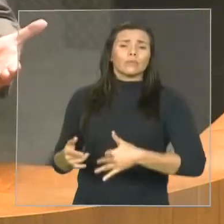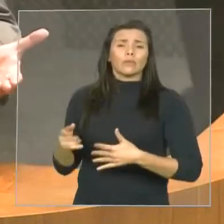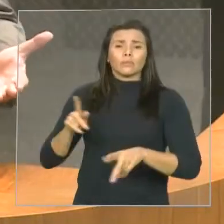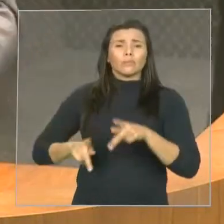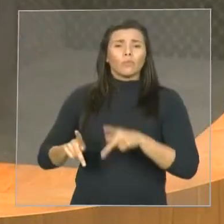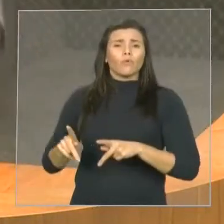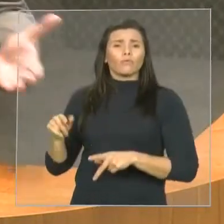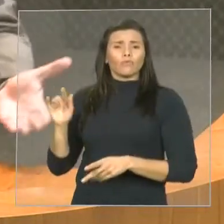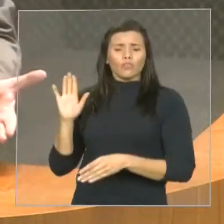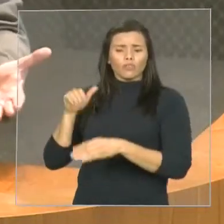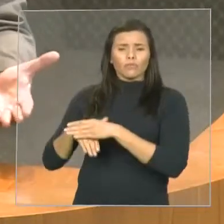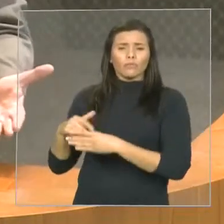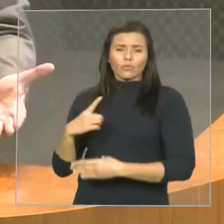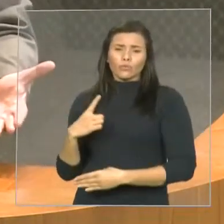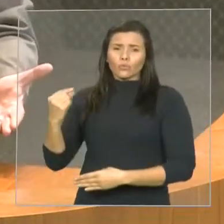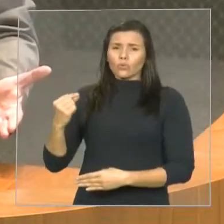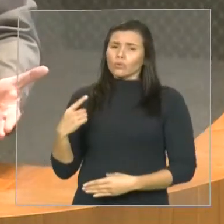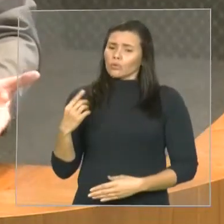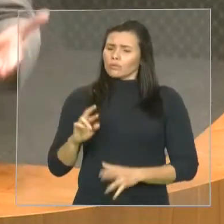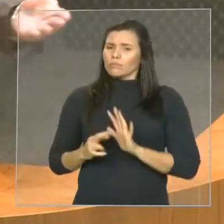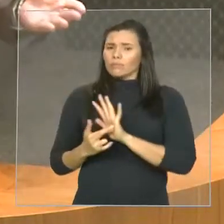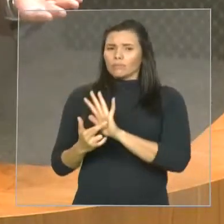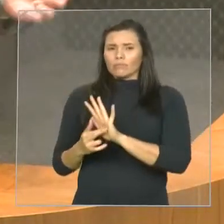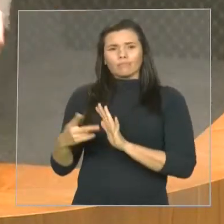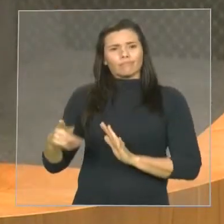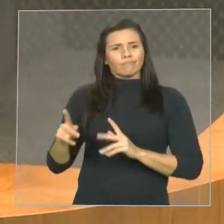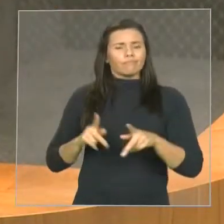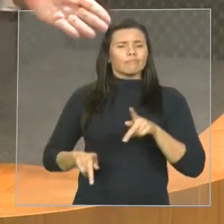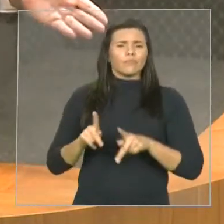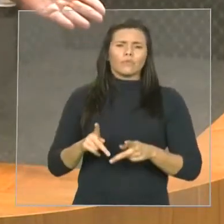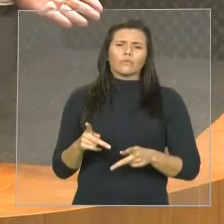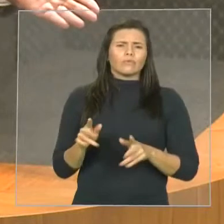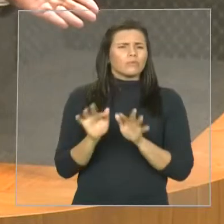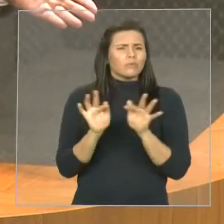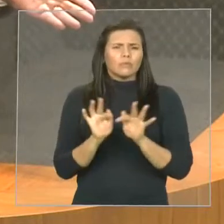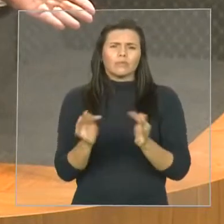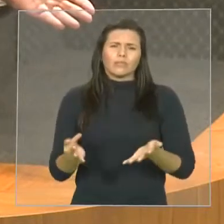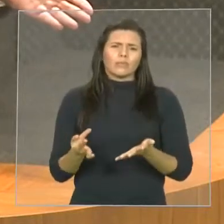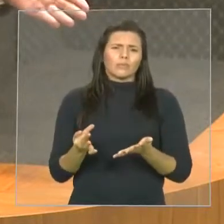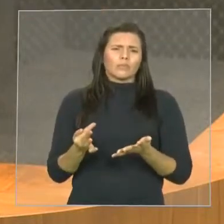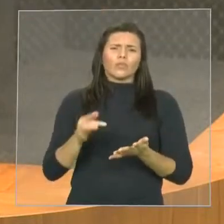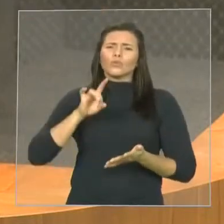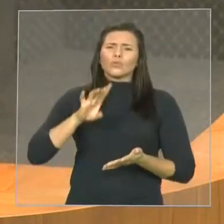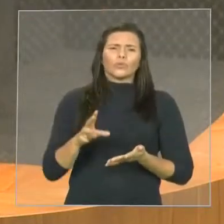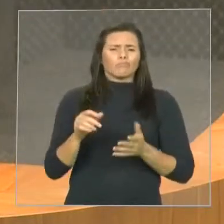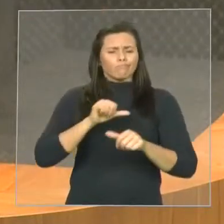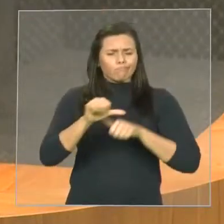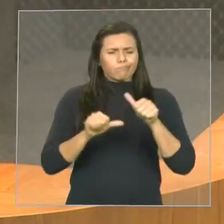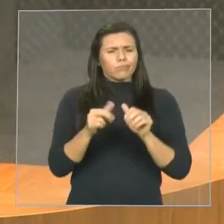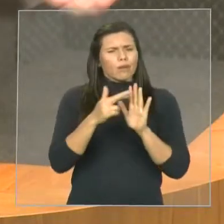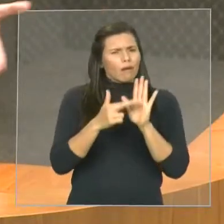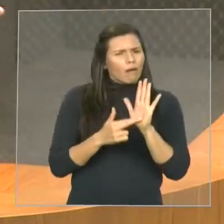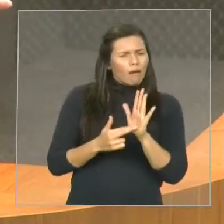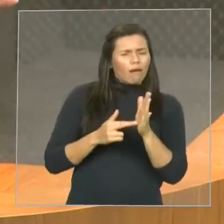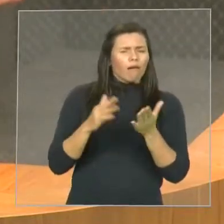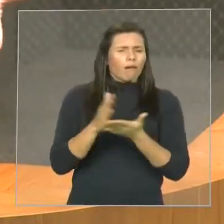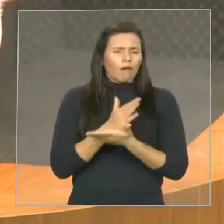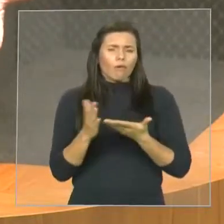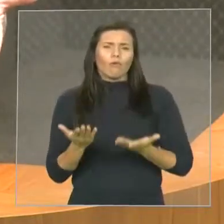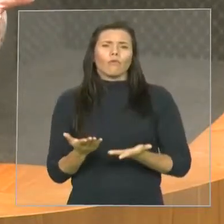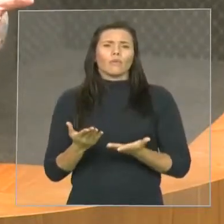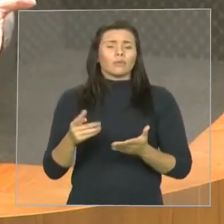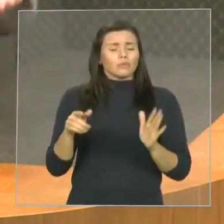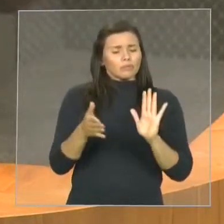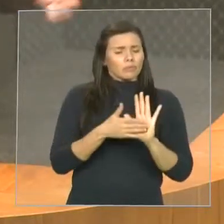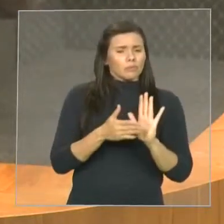que é? Era tão simples resolver a questão, era só como foi feito. A Secretaria do Planejamento informava, ó, o empréstimo